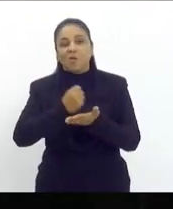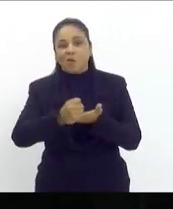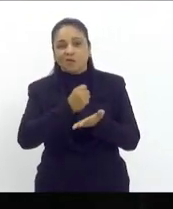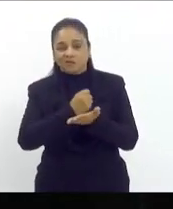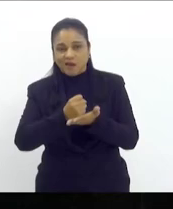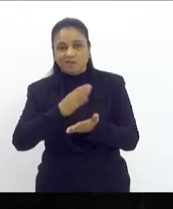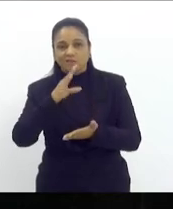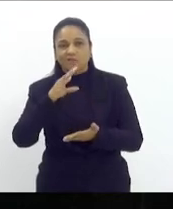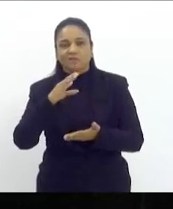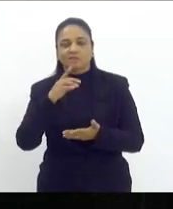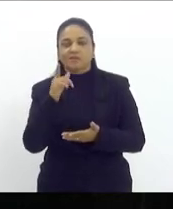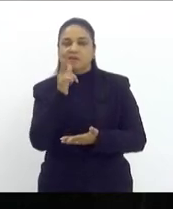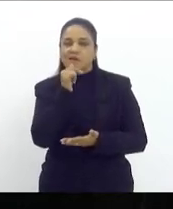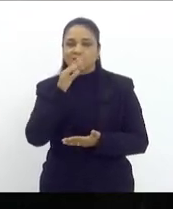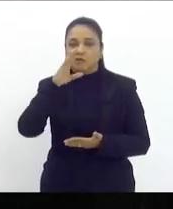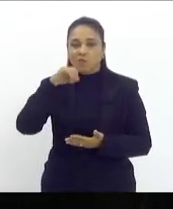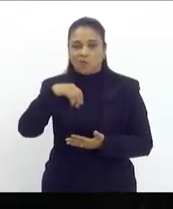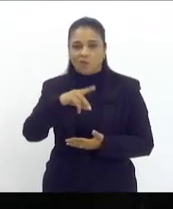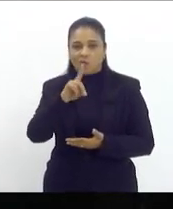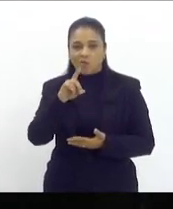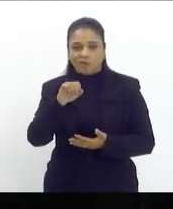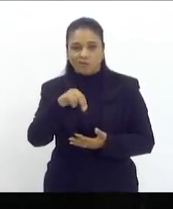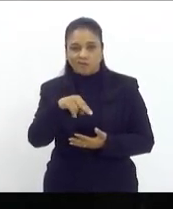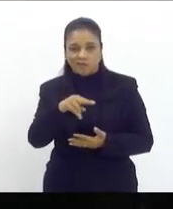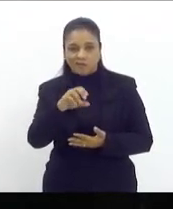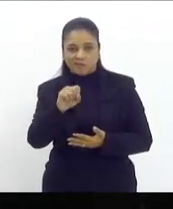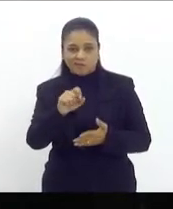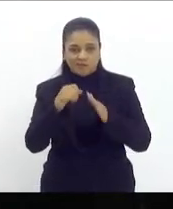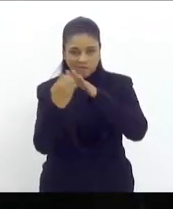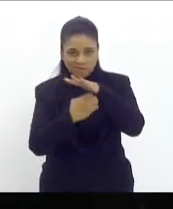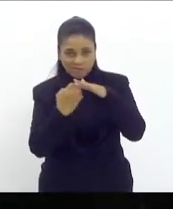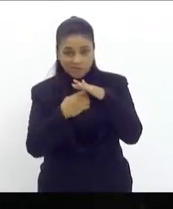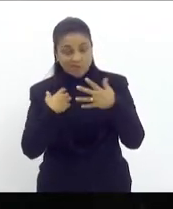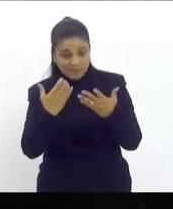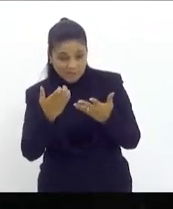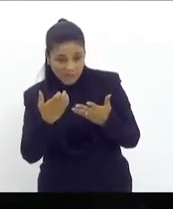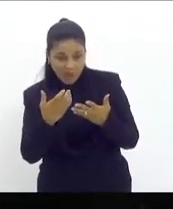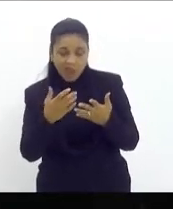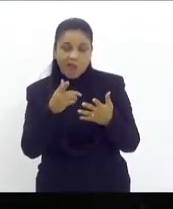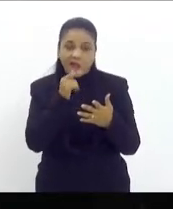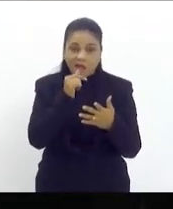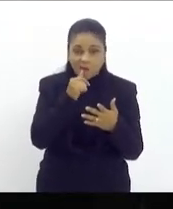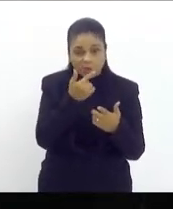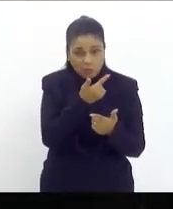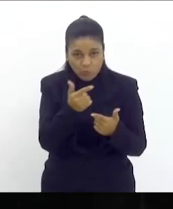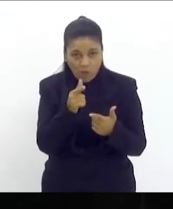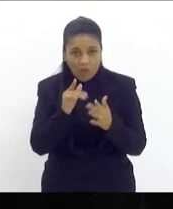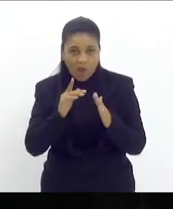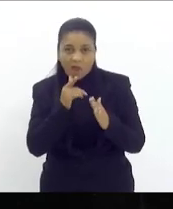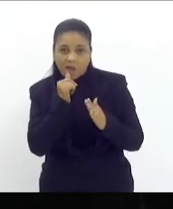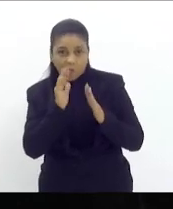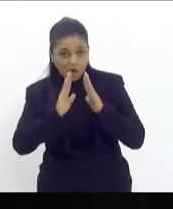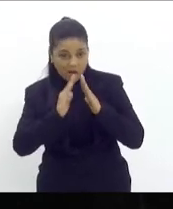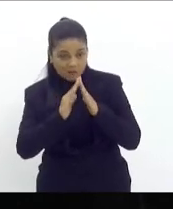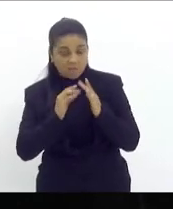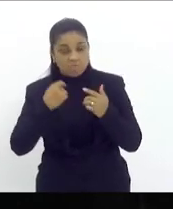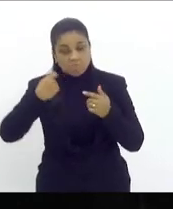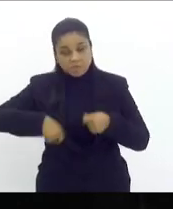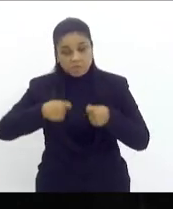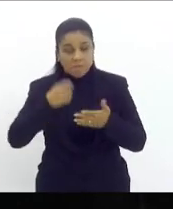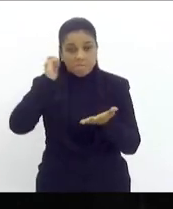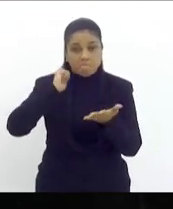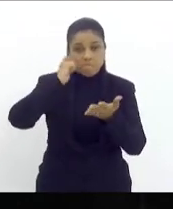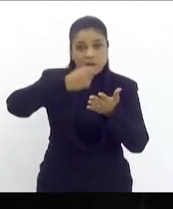Águas de Condessa faz o seguinte se você não tem água na sua casa e você quer aderir à rede da concessionária você tem que pagar uma taxa de avaliação de